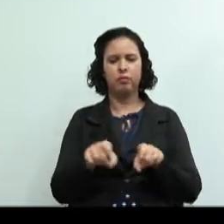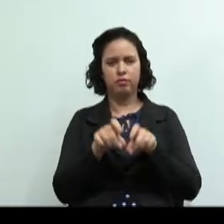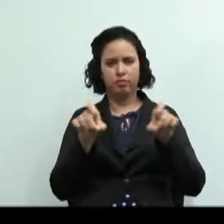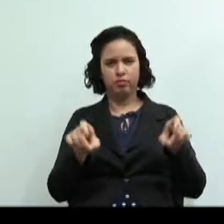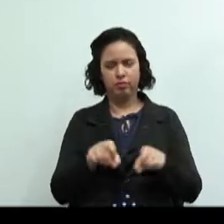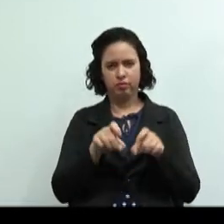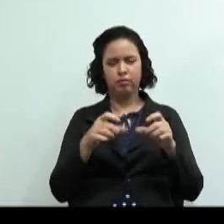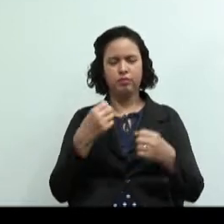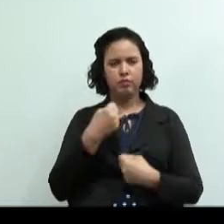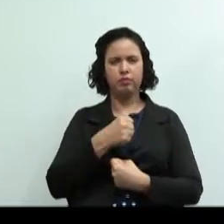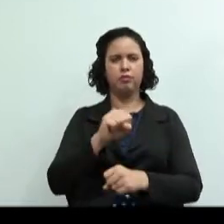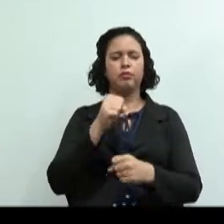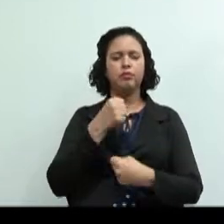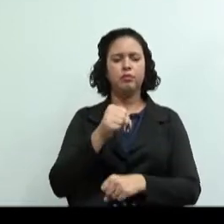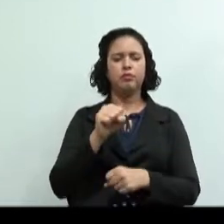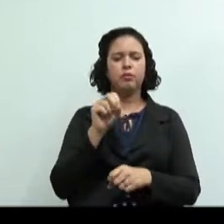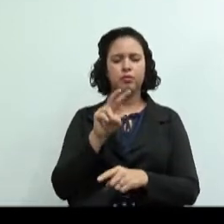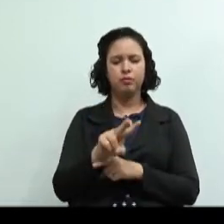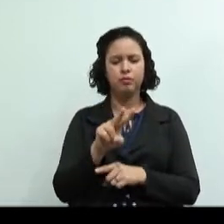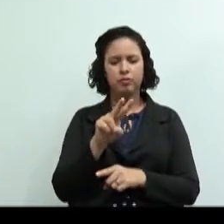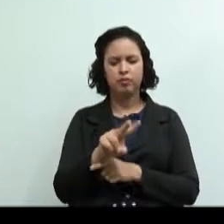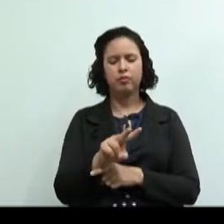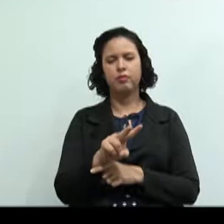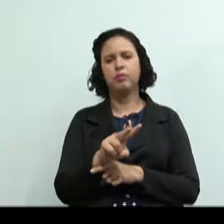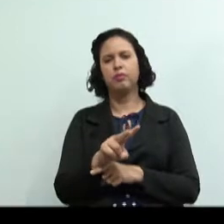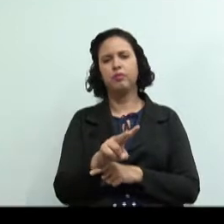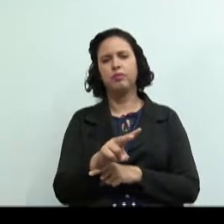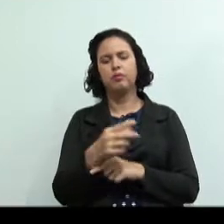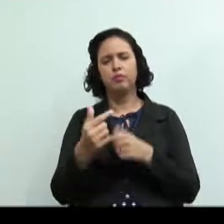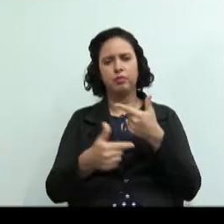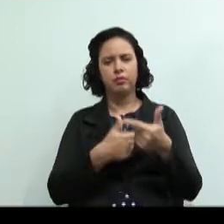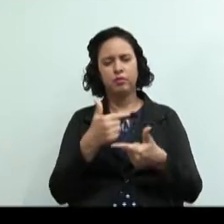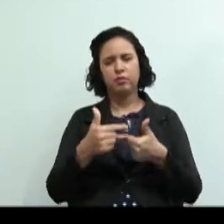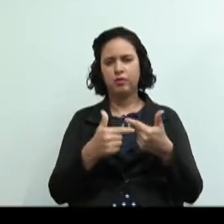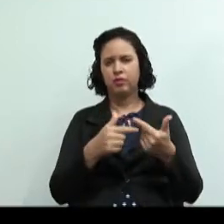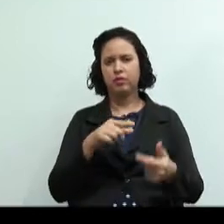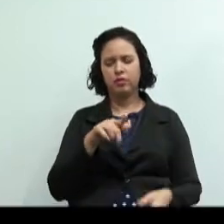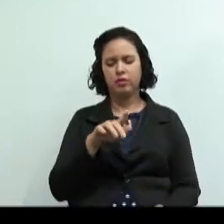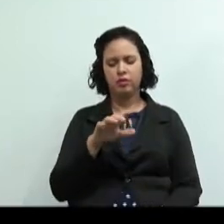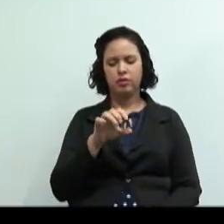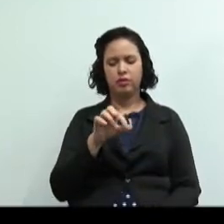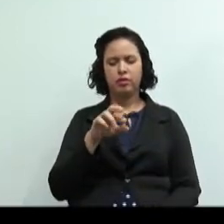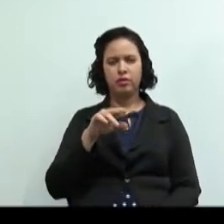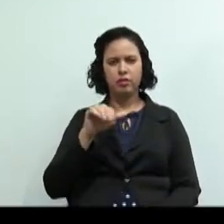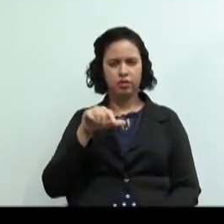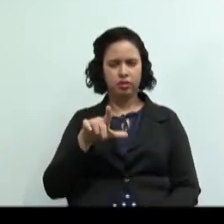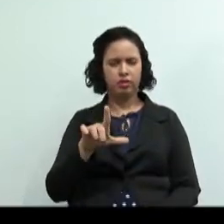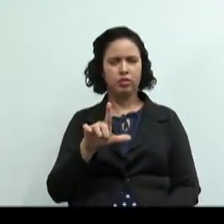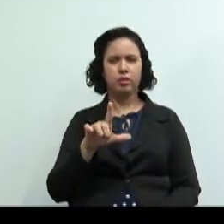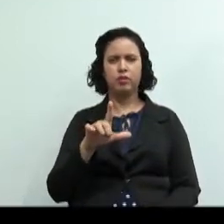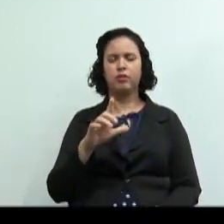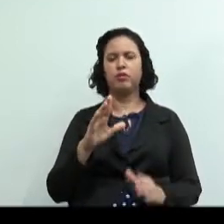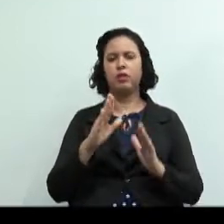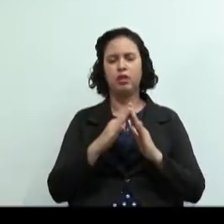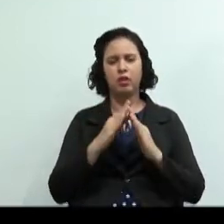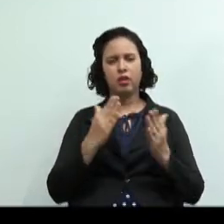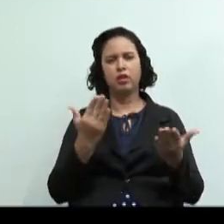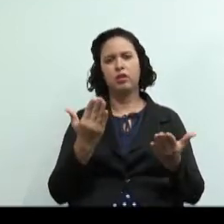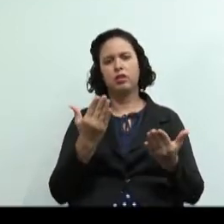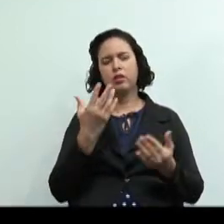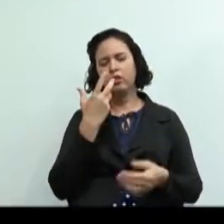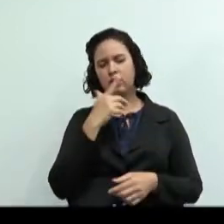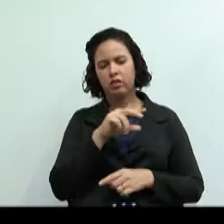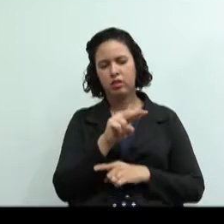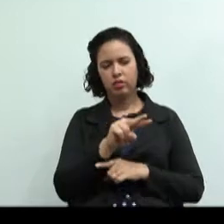manutenção e serviços gerais até serviços de diarista de faxina serviços de babá para